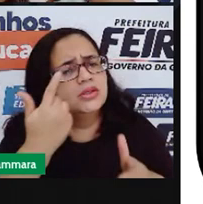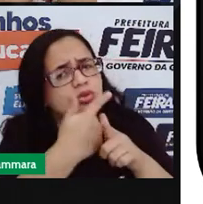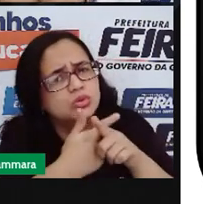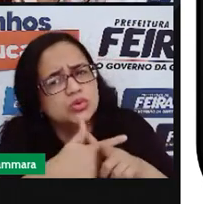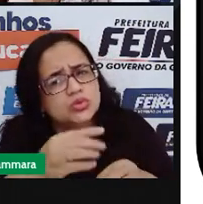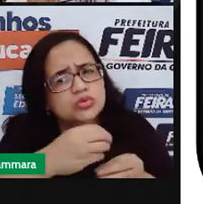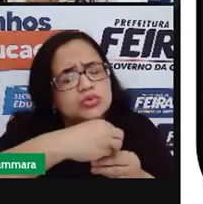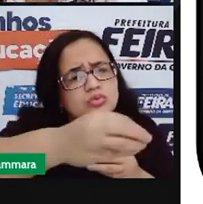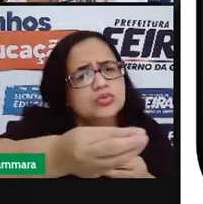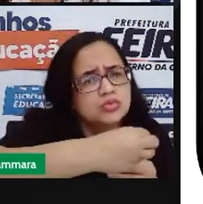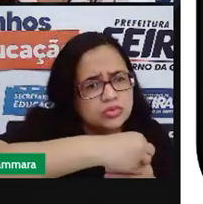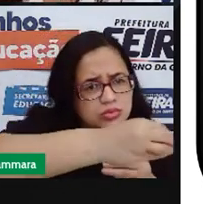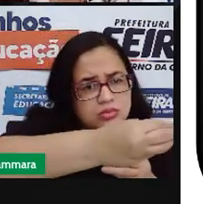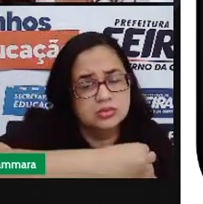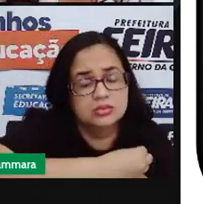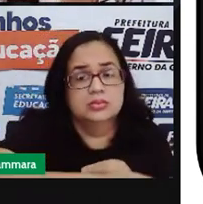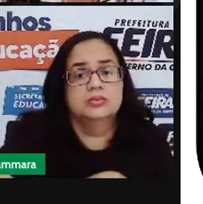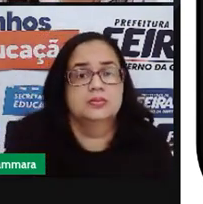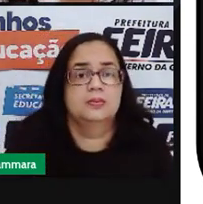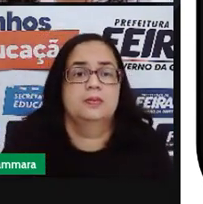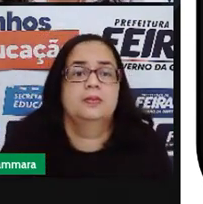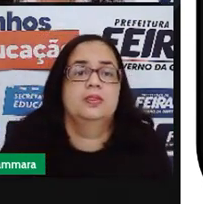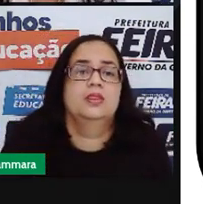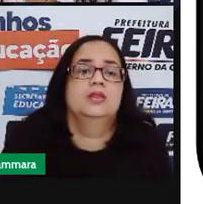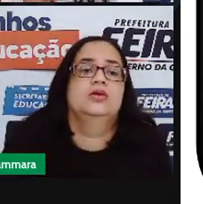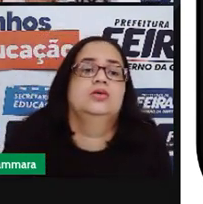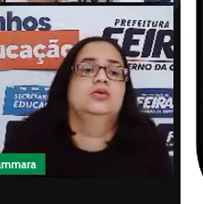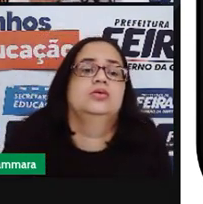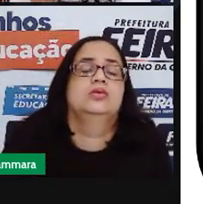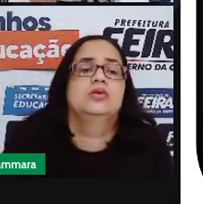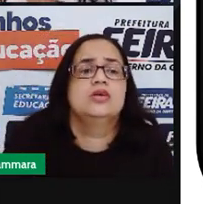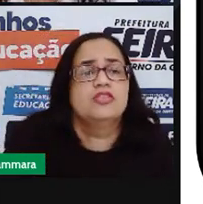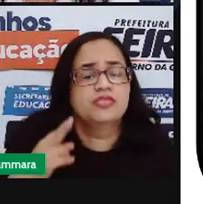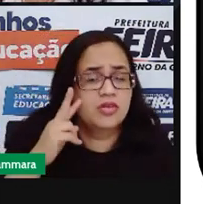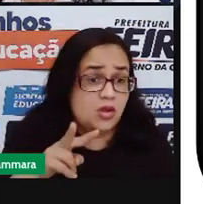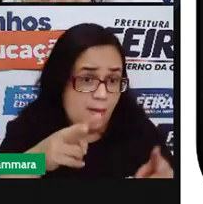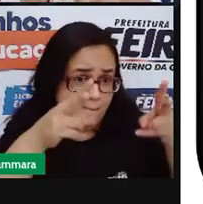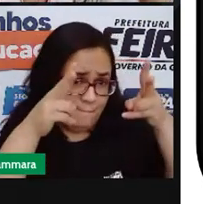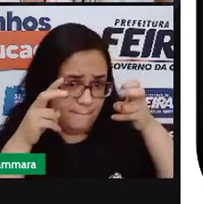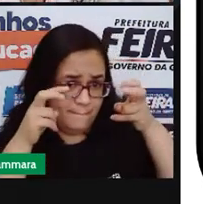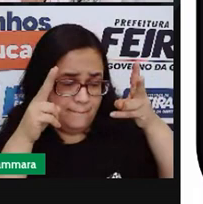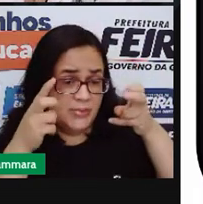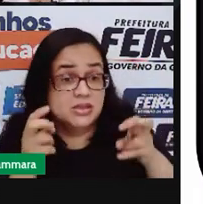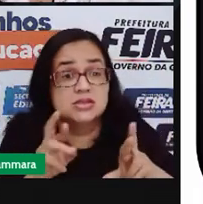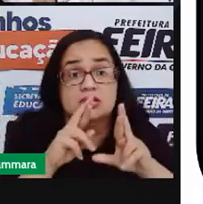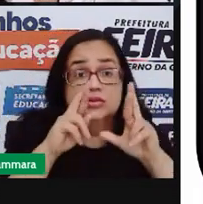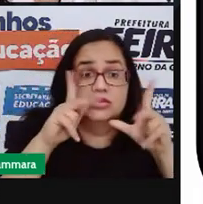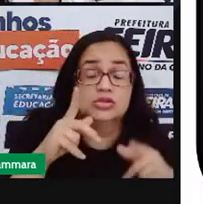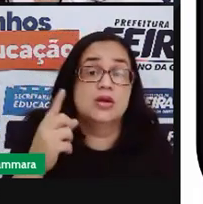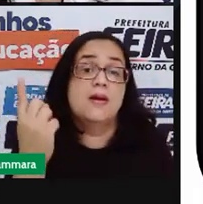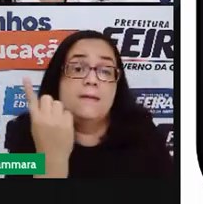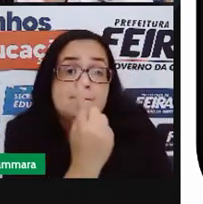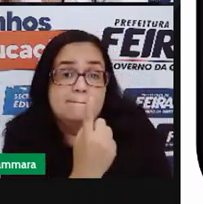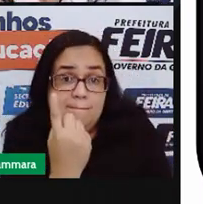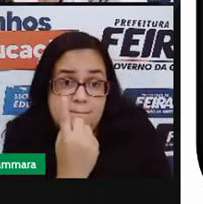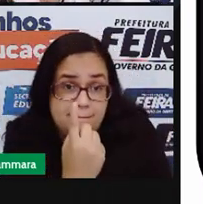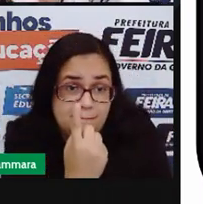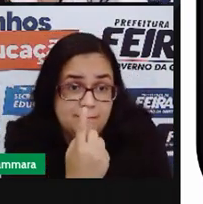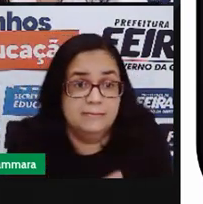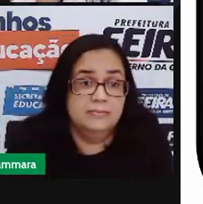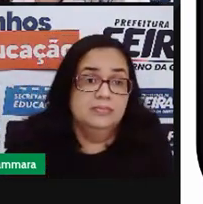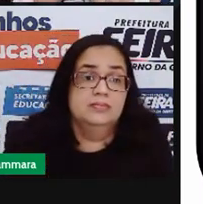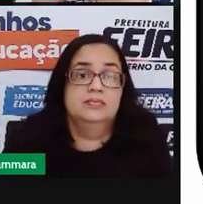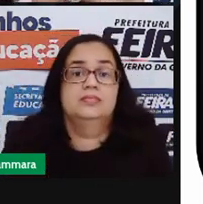poderíamos distribuir esses panfletos? Você observou a diferença do primeiro panfleto para